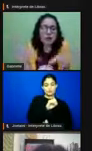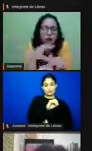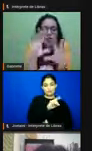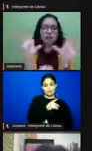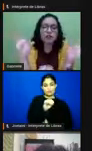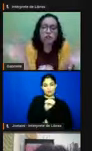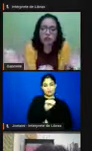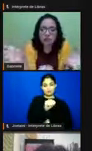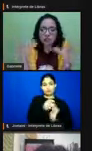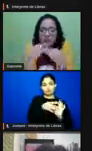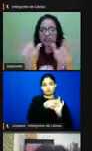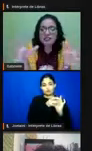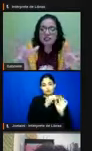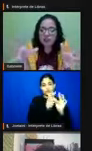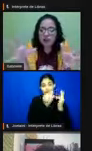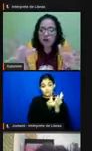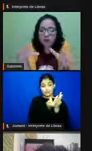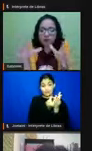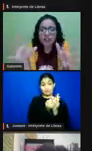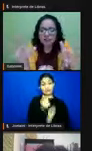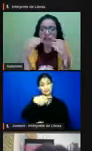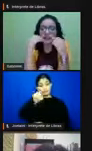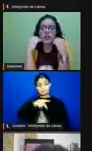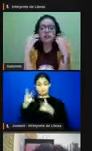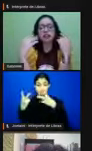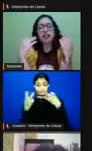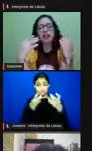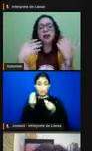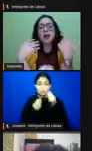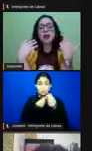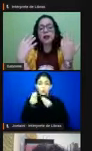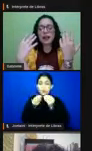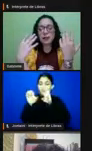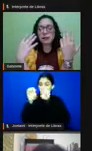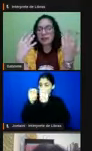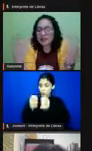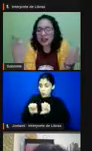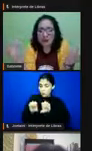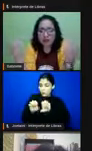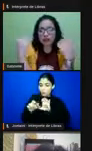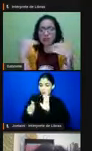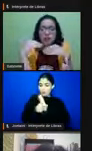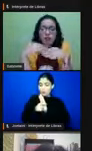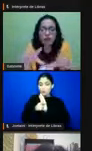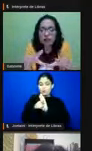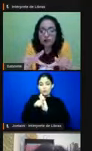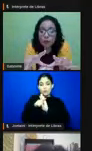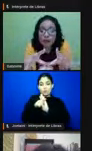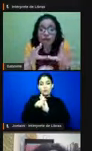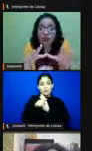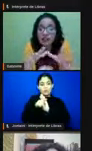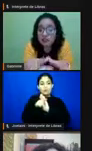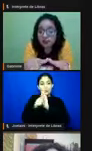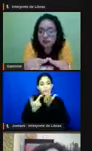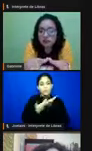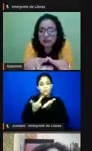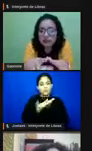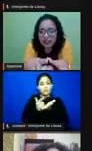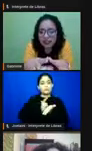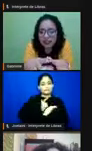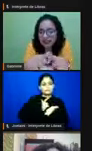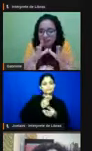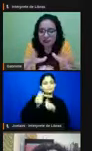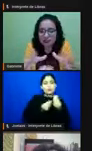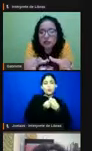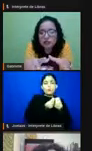perceberem mais ou menos qual é a estrutura de organização do livro. Então, a gente tem, basicamente, informações sobre a fundação